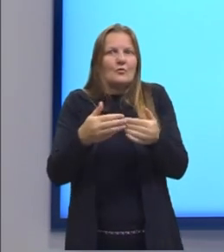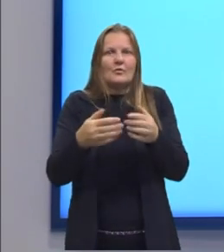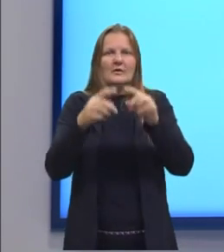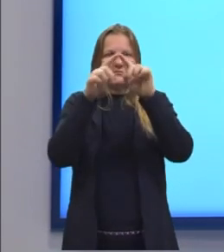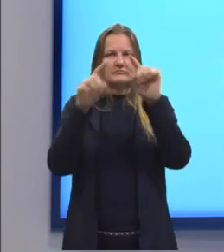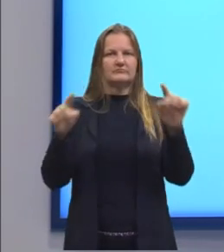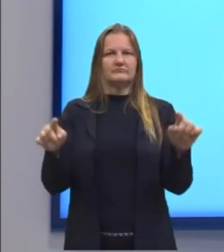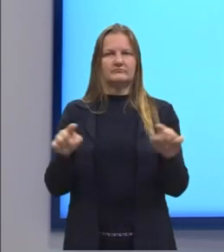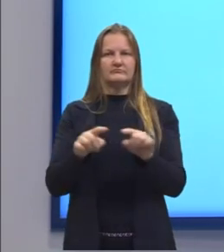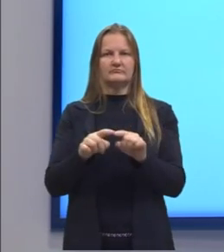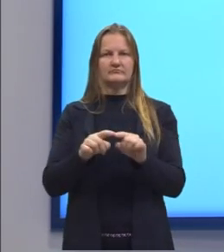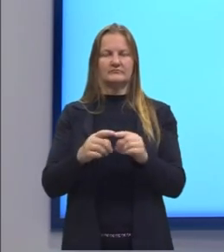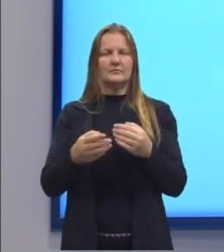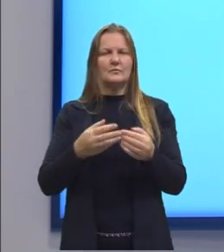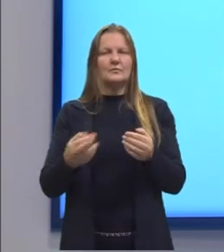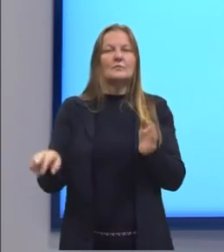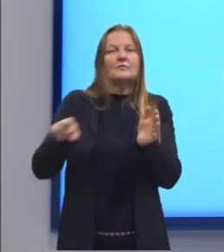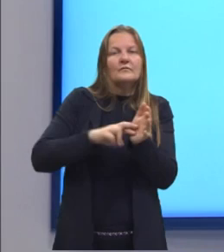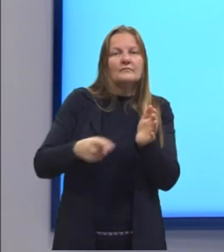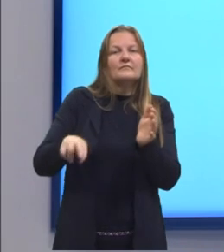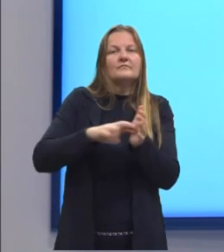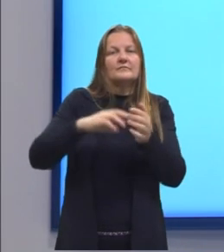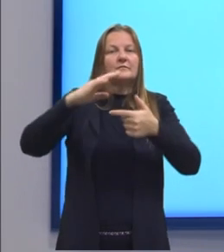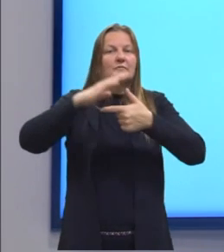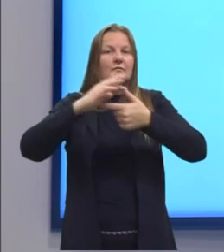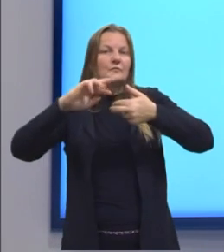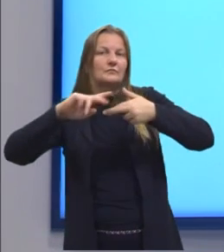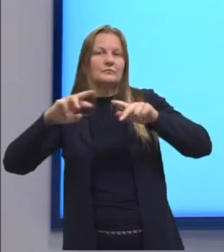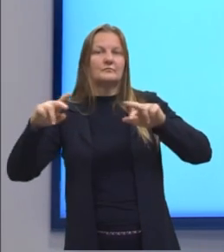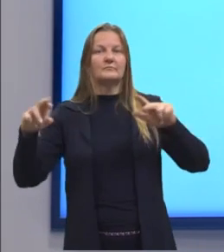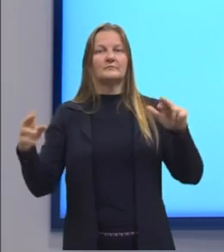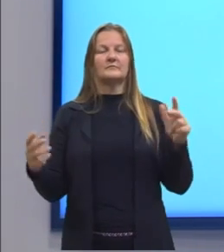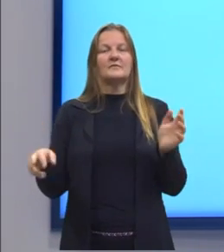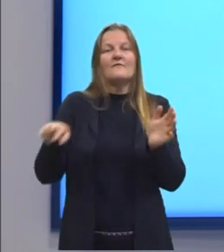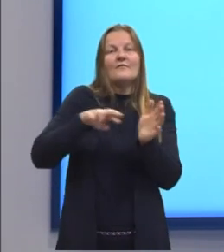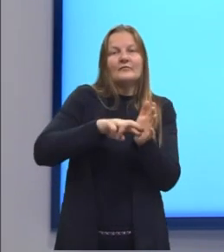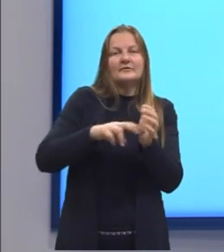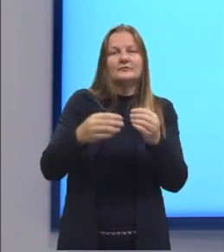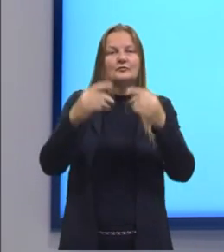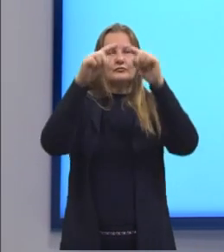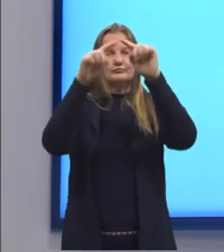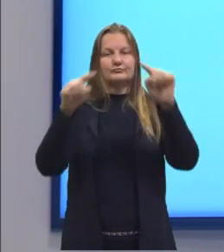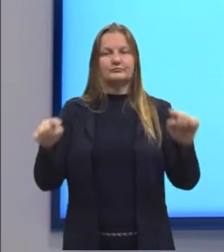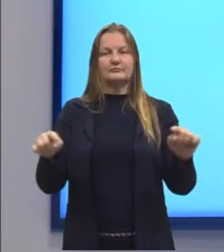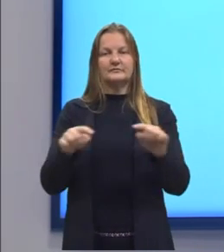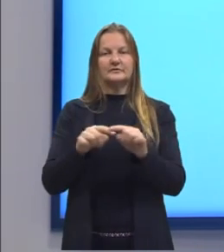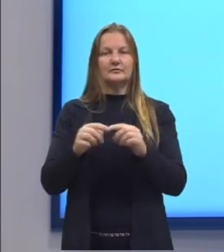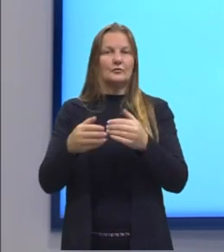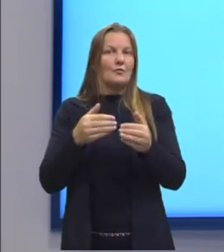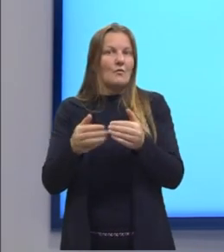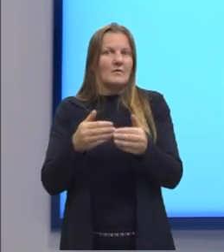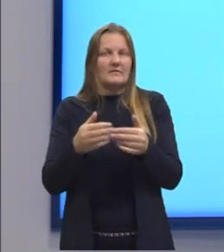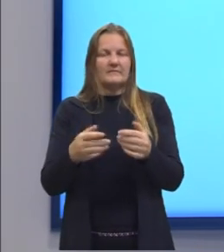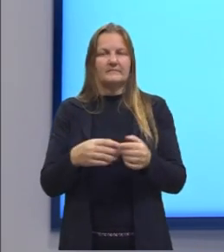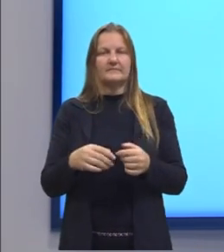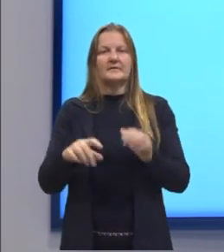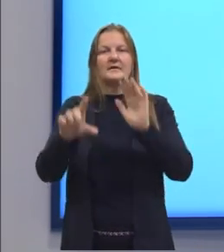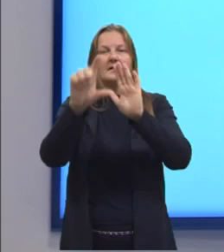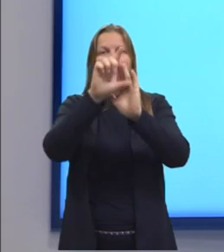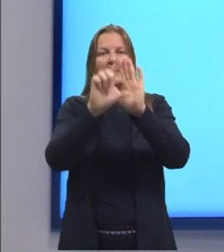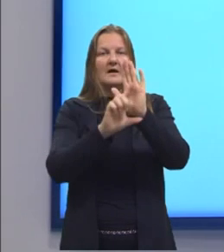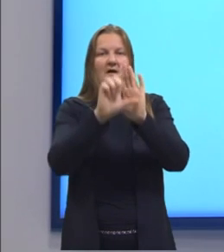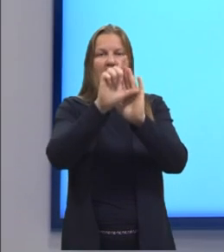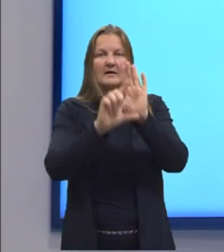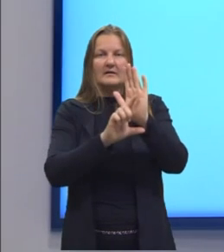retomar um pouco da trigonometria agora falando de um triângulo qualquer Então a lei dos senos